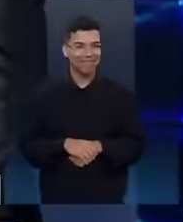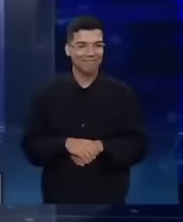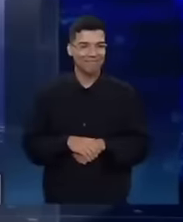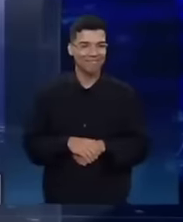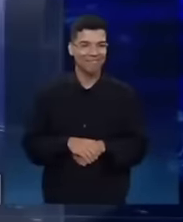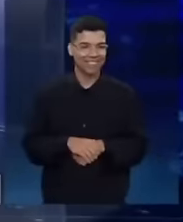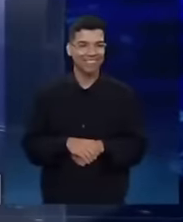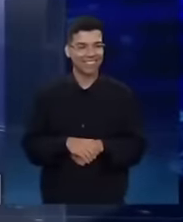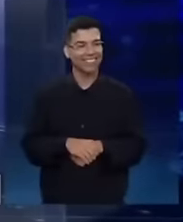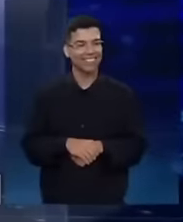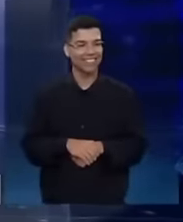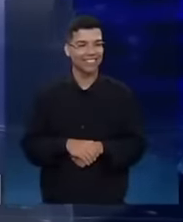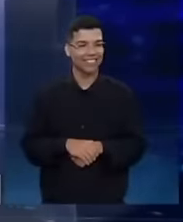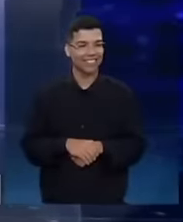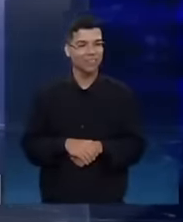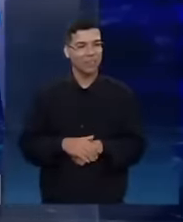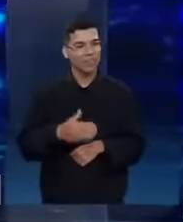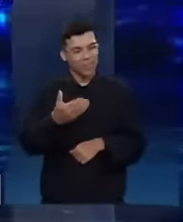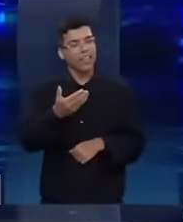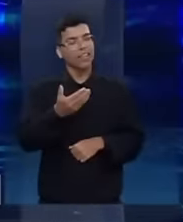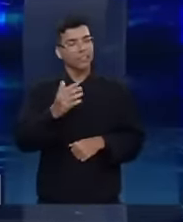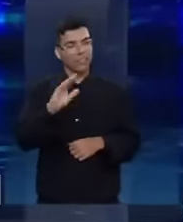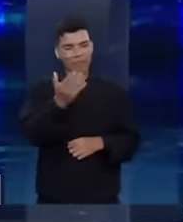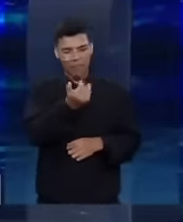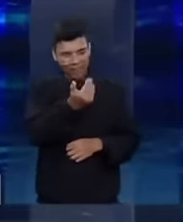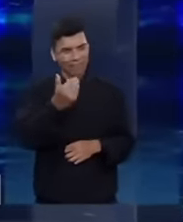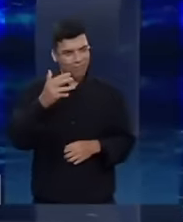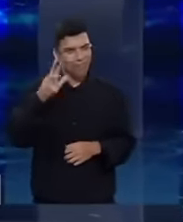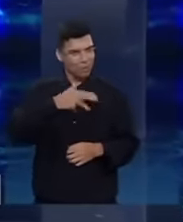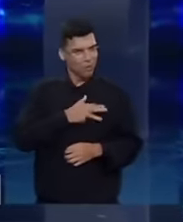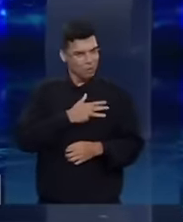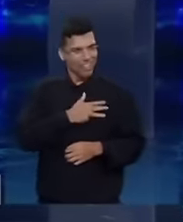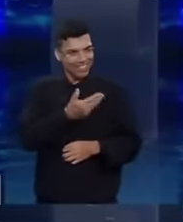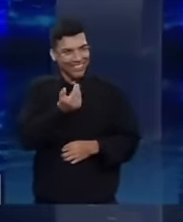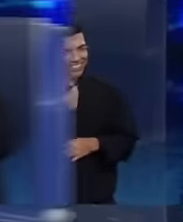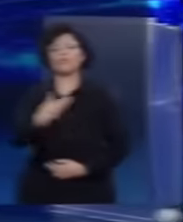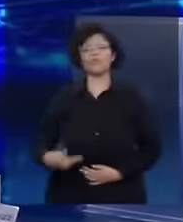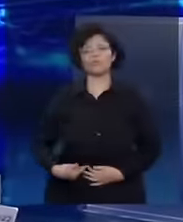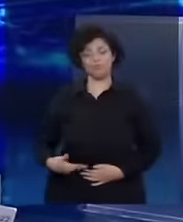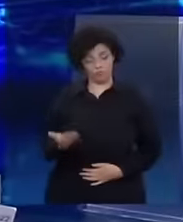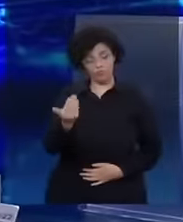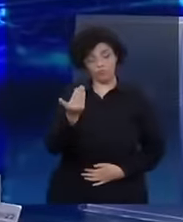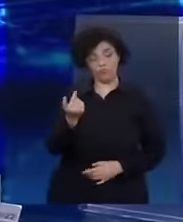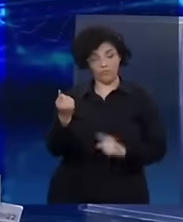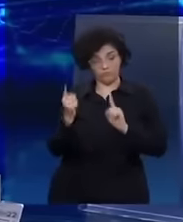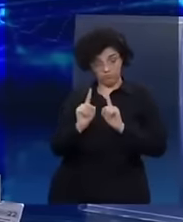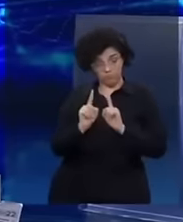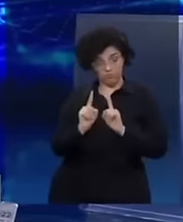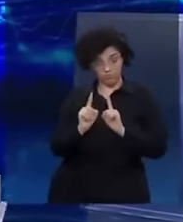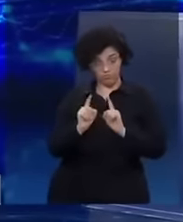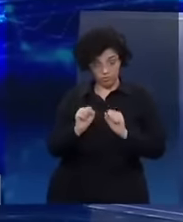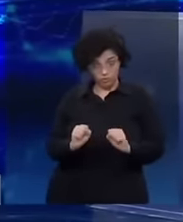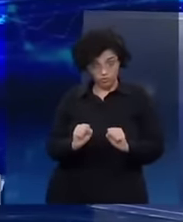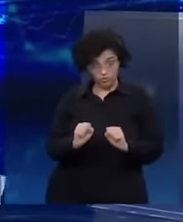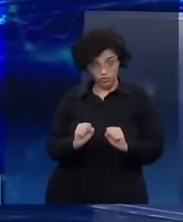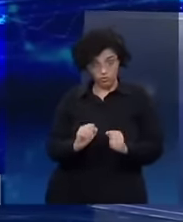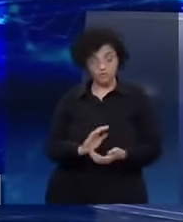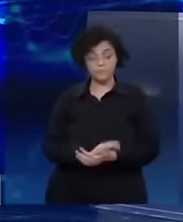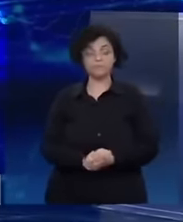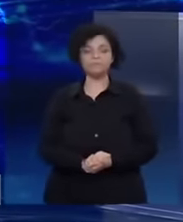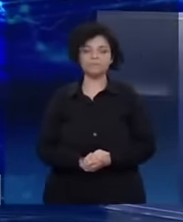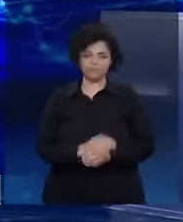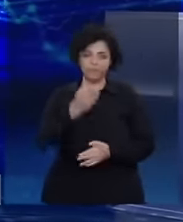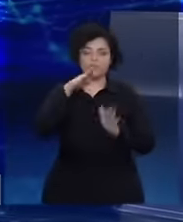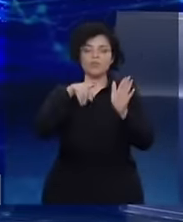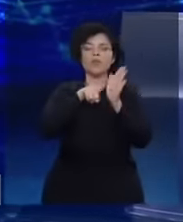Aliás... Fica aqui, Lula. Fica aqui. Aliás, deixa eu lhe falar uma coisa. Fica aqui. Fica aqui. Sabe o que eu estou sabendo agora? Fica aqui. Pode ficar aqui? Pode. Dá um